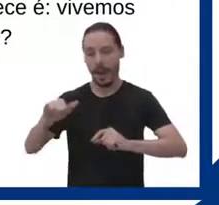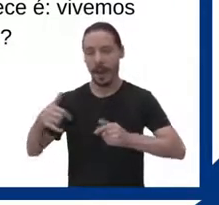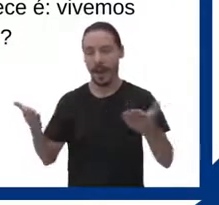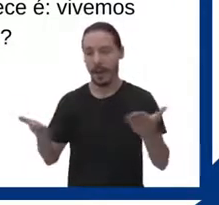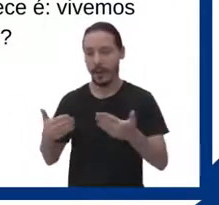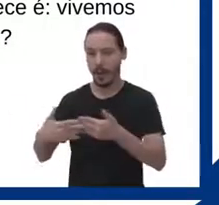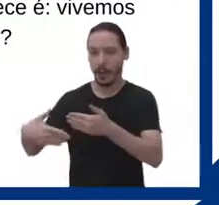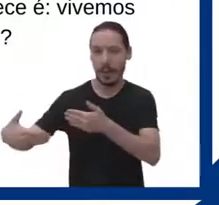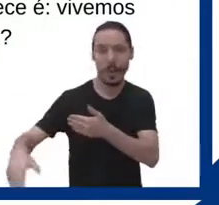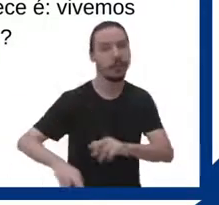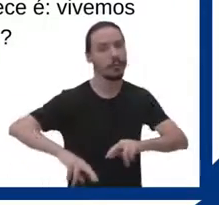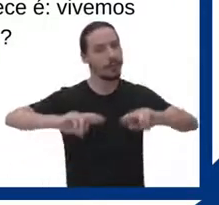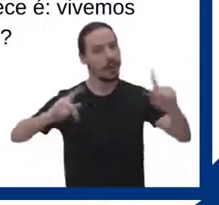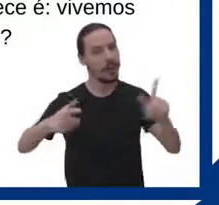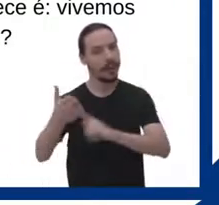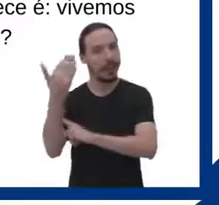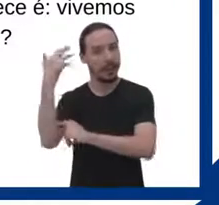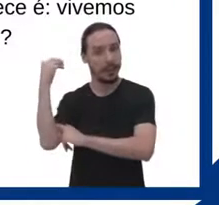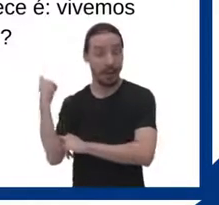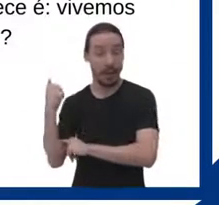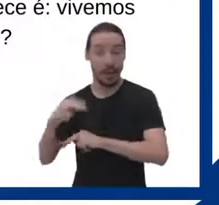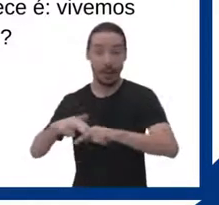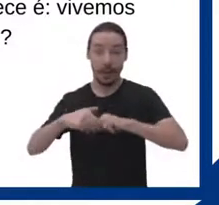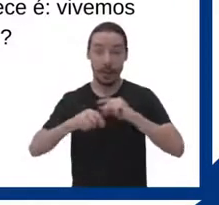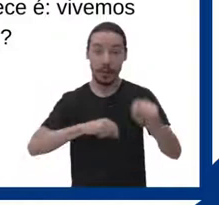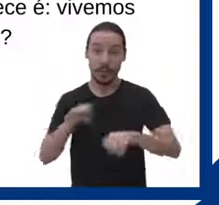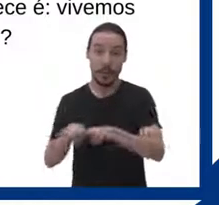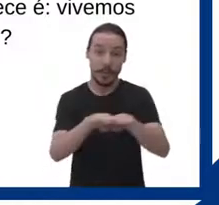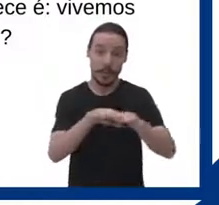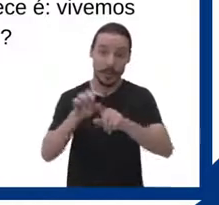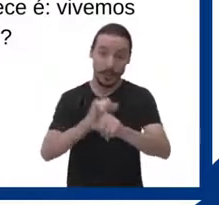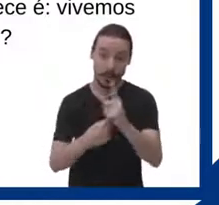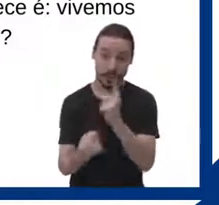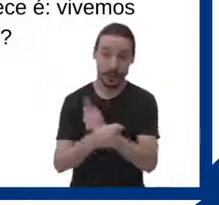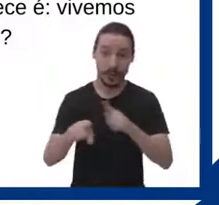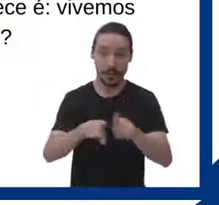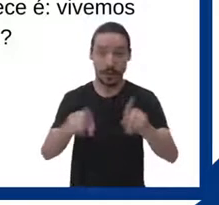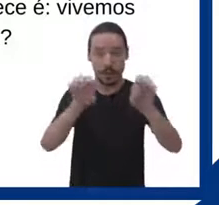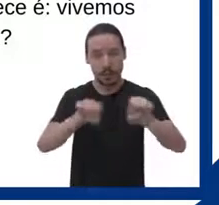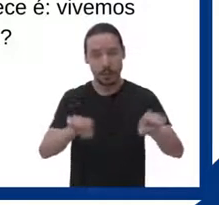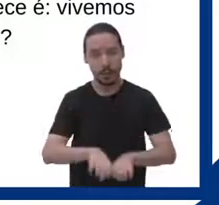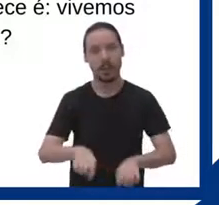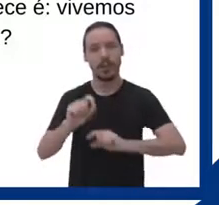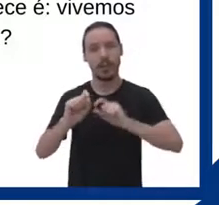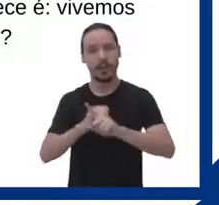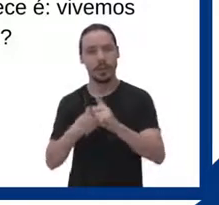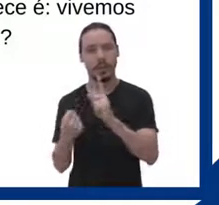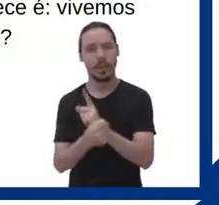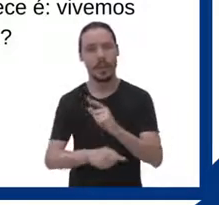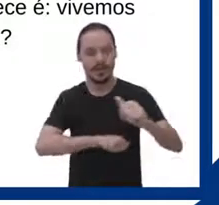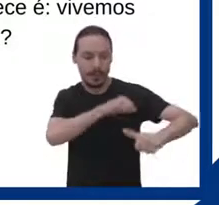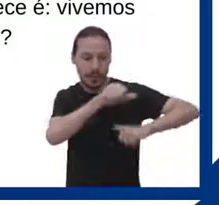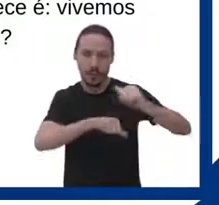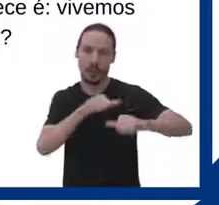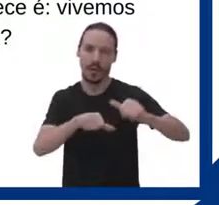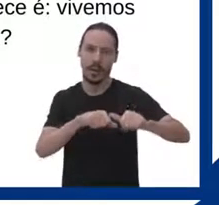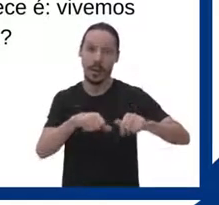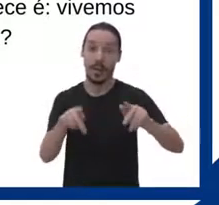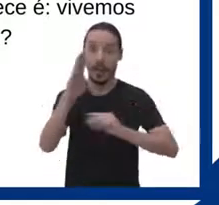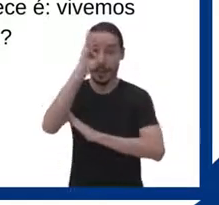nada mais será como antes. Os padrões da sociedade, de estruturas sociais e do sistema educacional